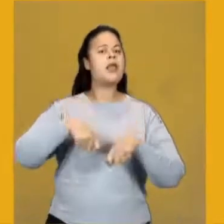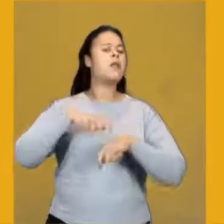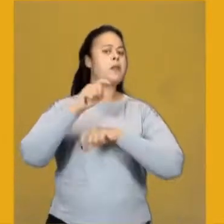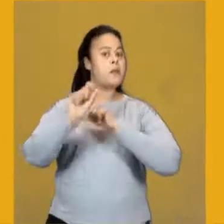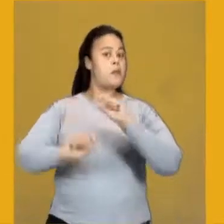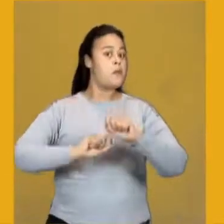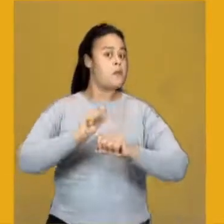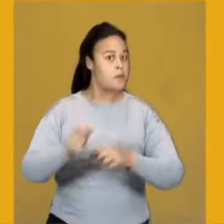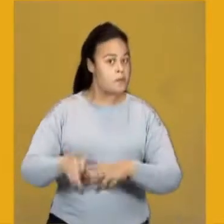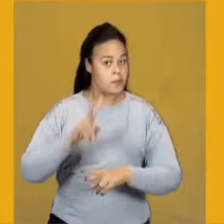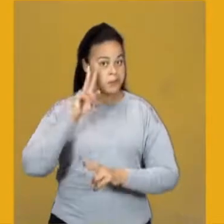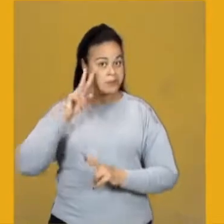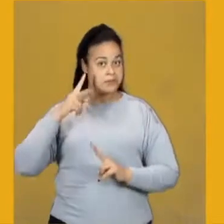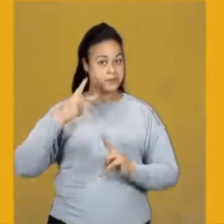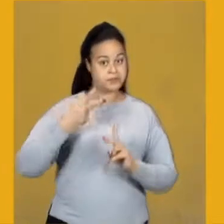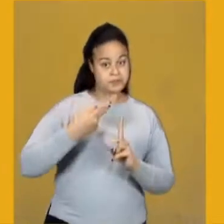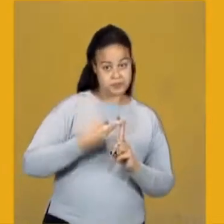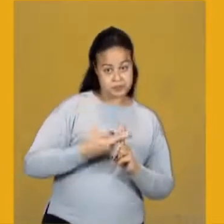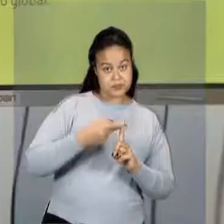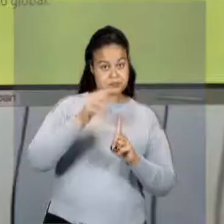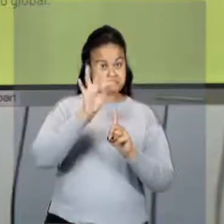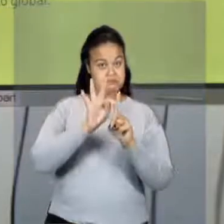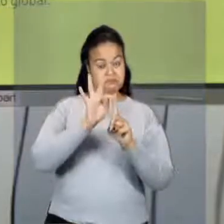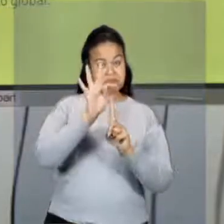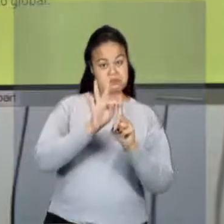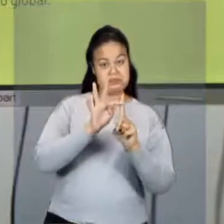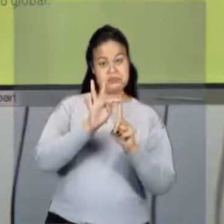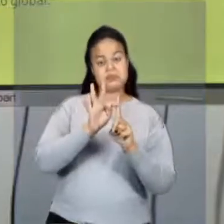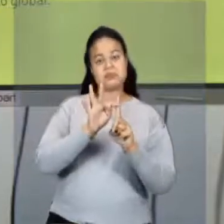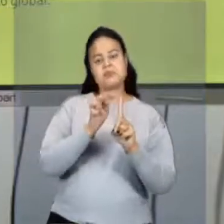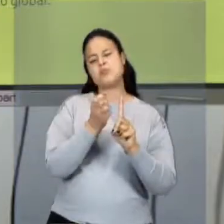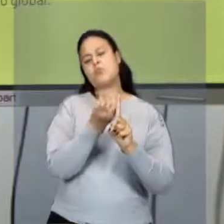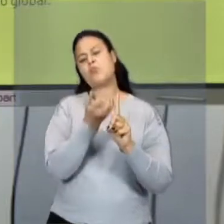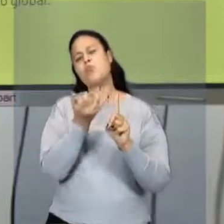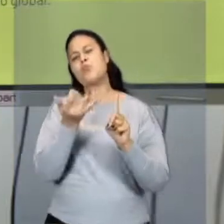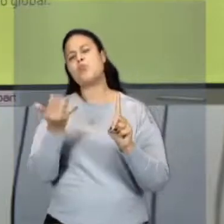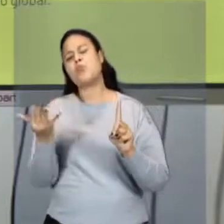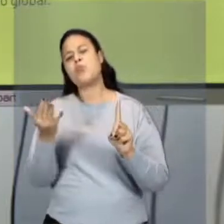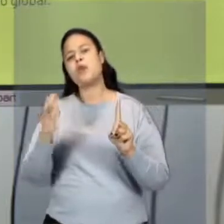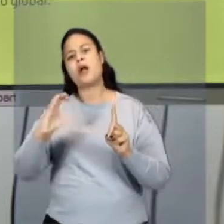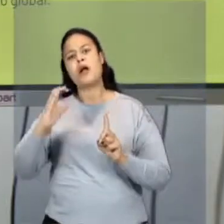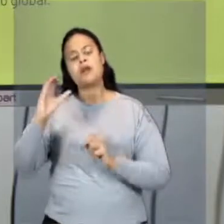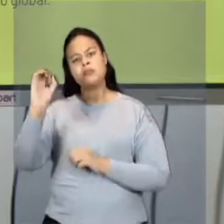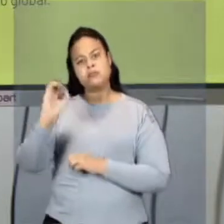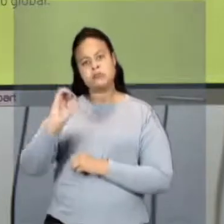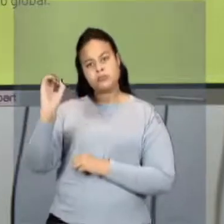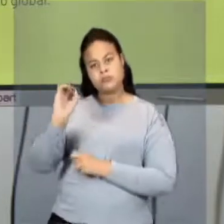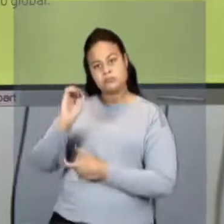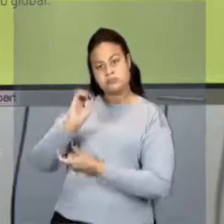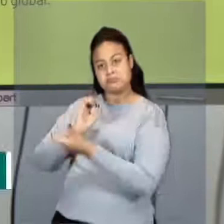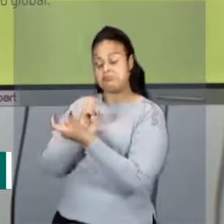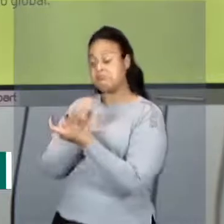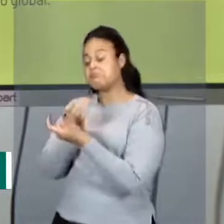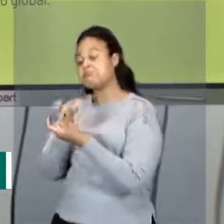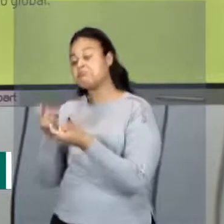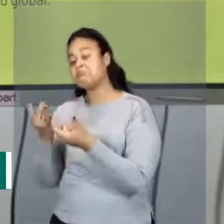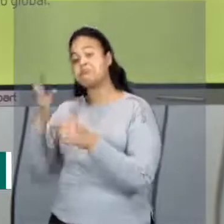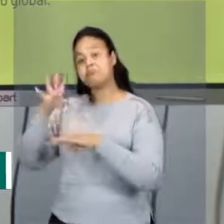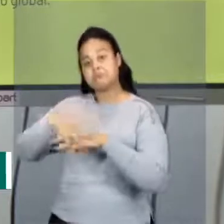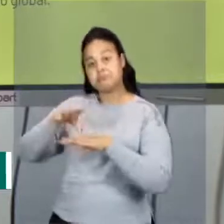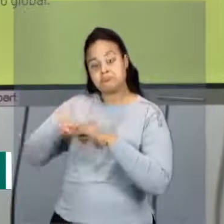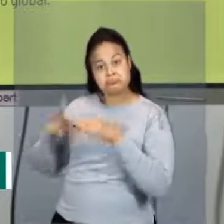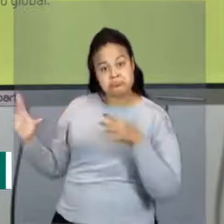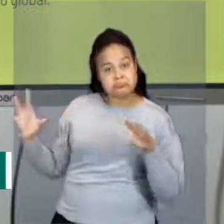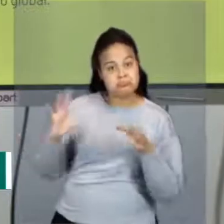Deveremos reconhecer a temperatura como grandeza e o grau Celsius como a unidade de medida a ela